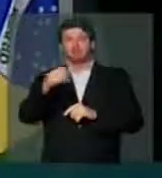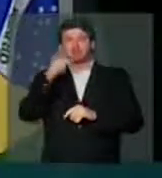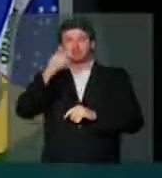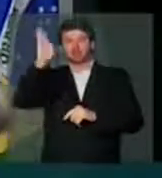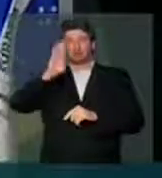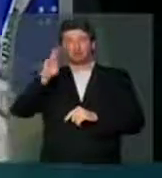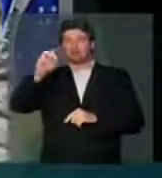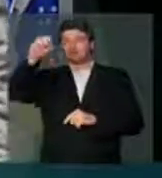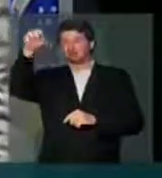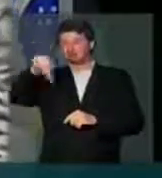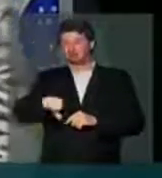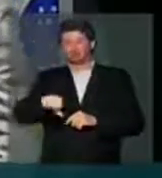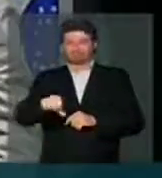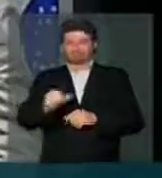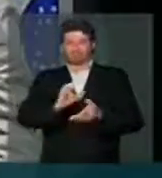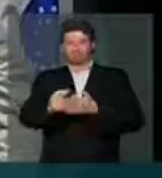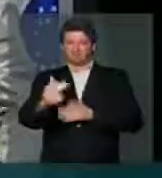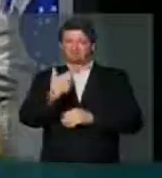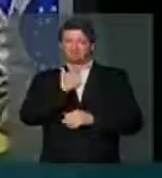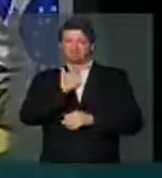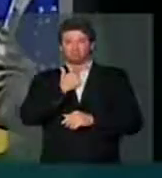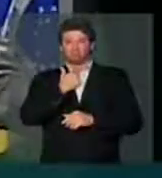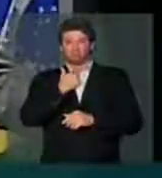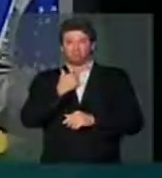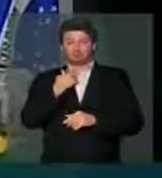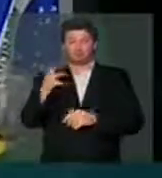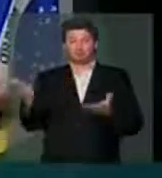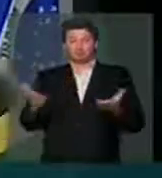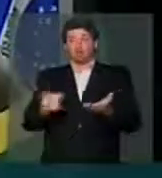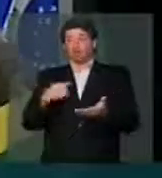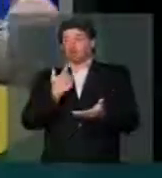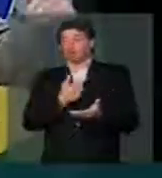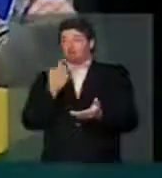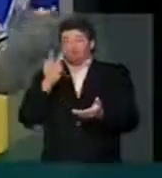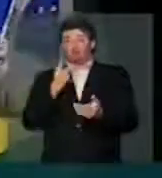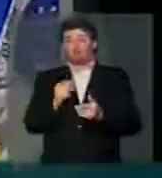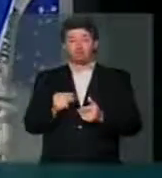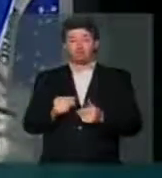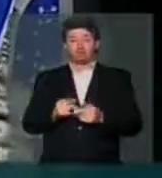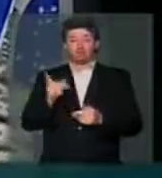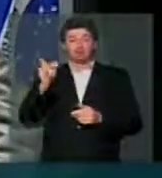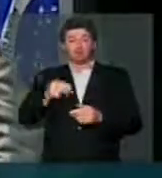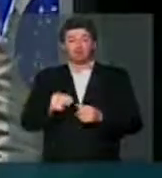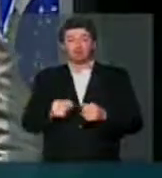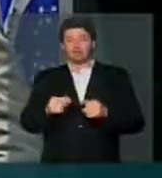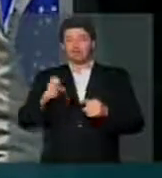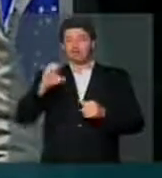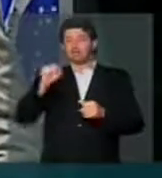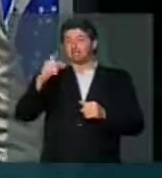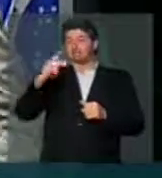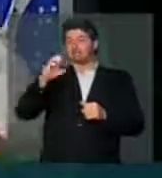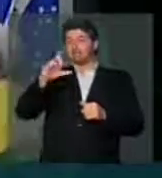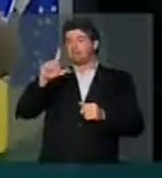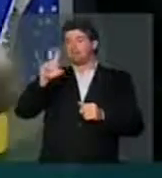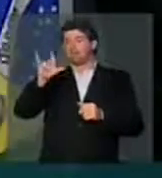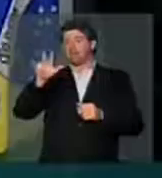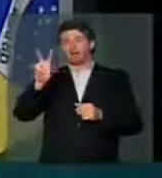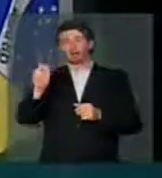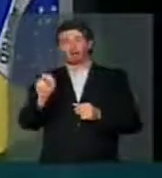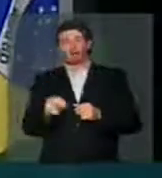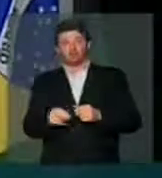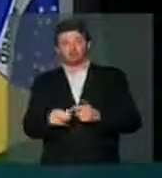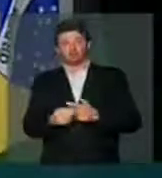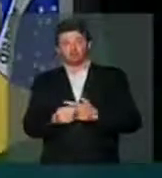o Brasil nós somos agora considerado como especulativos tudo